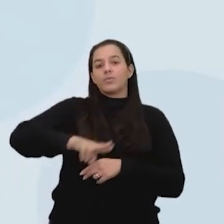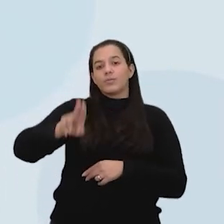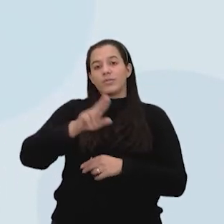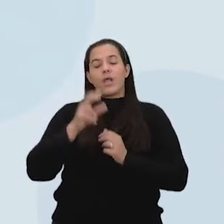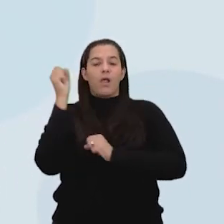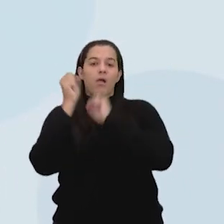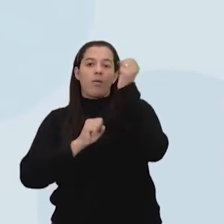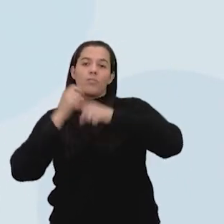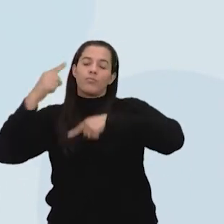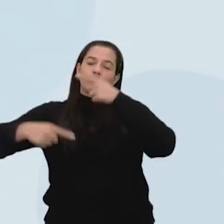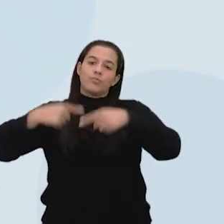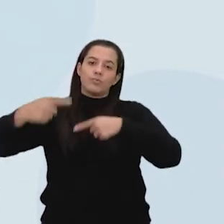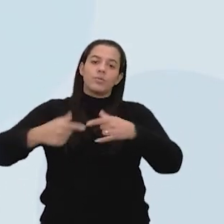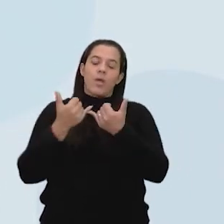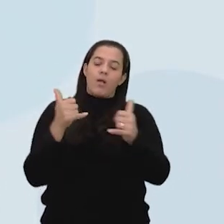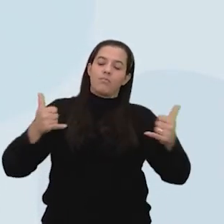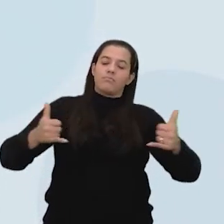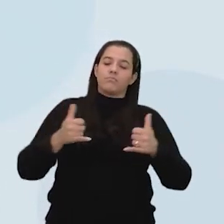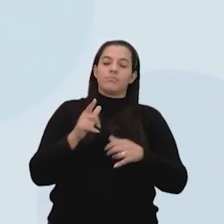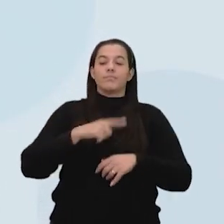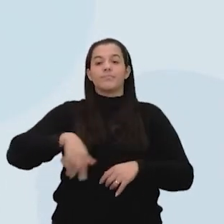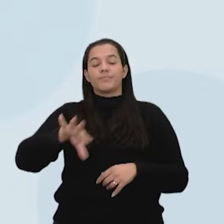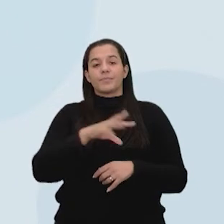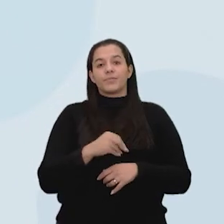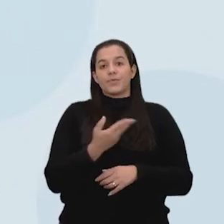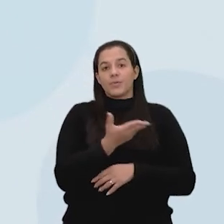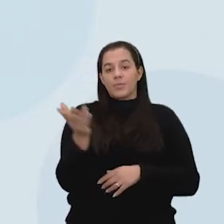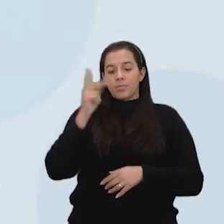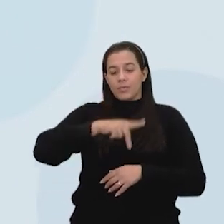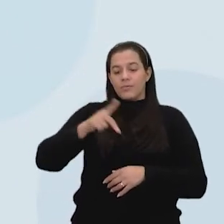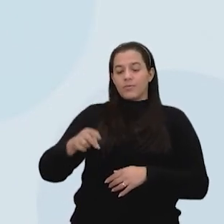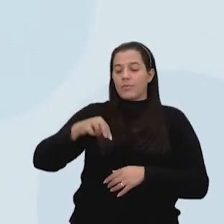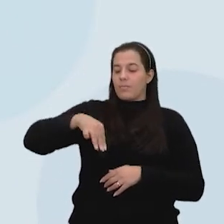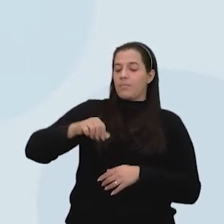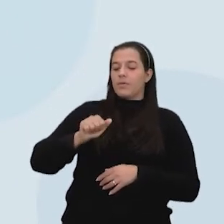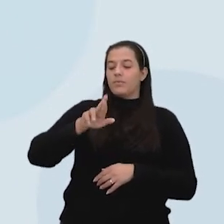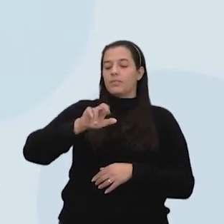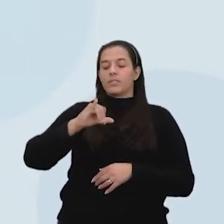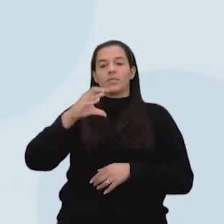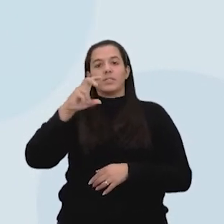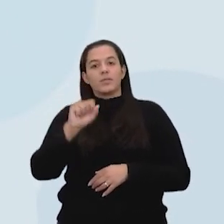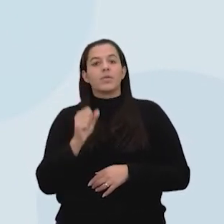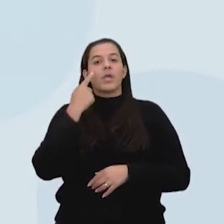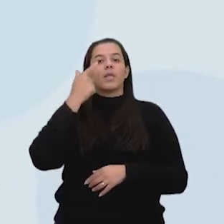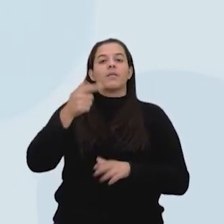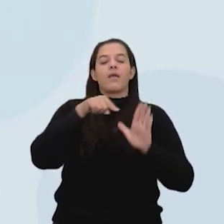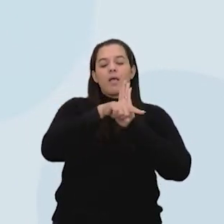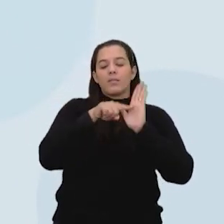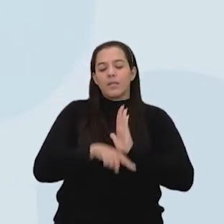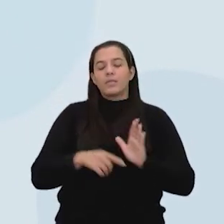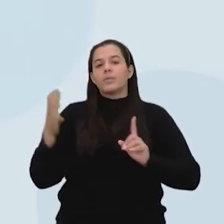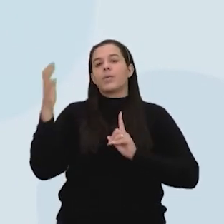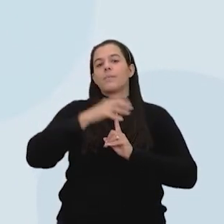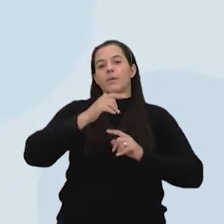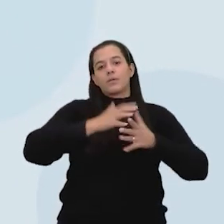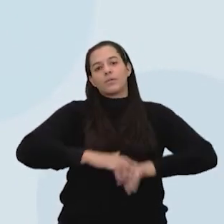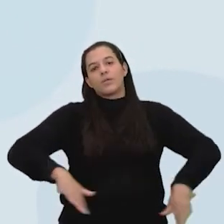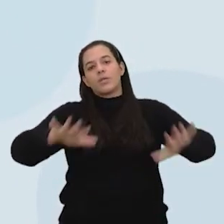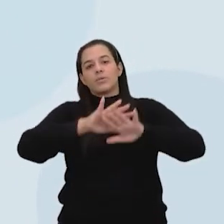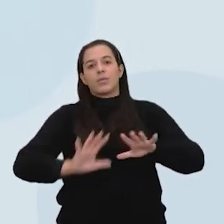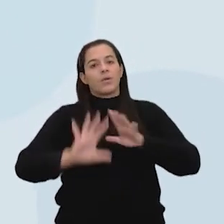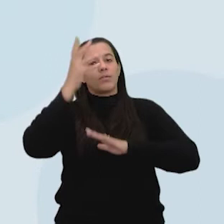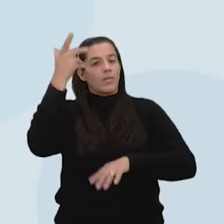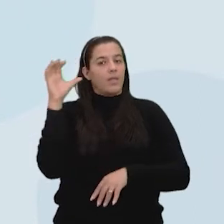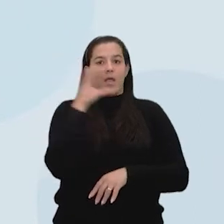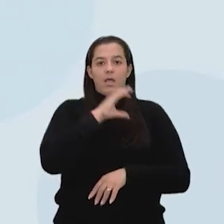das usinas termoelétricas. O professor Maurício Uriona Maldonado analisa os impactos dessa medida emergencial.